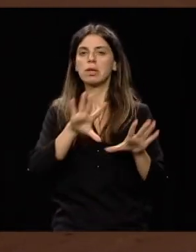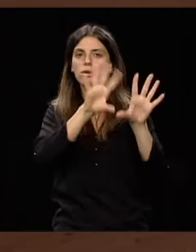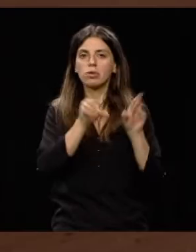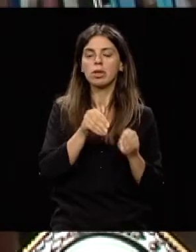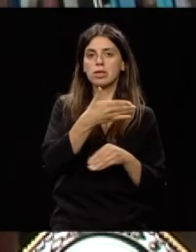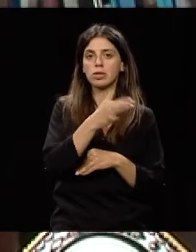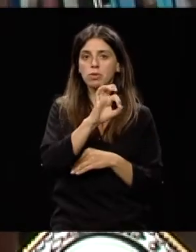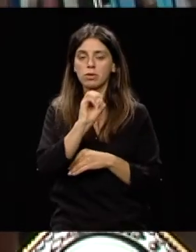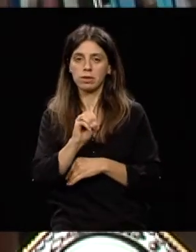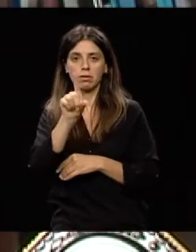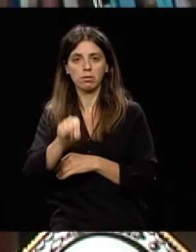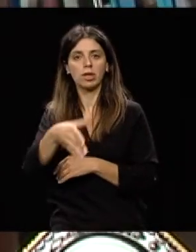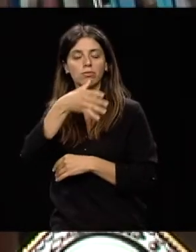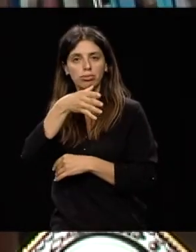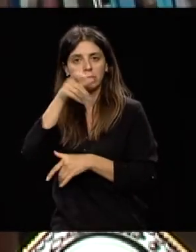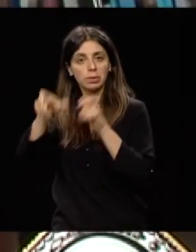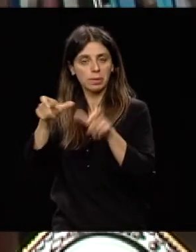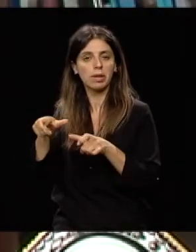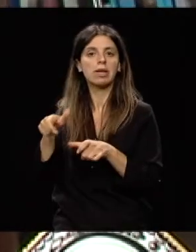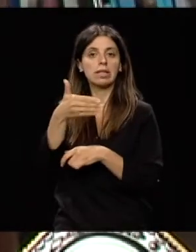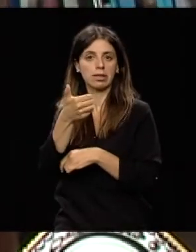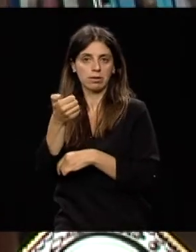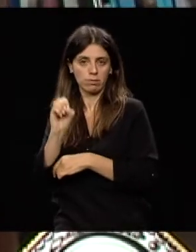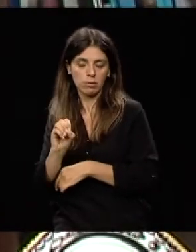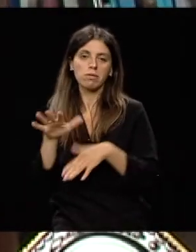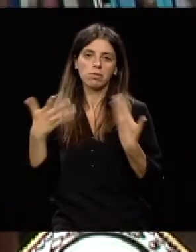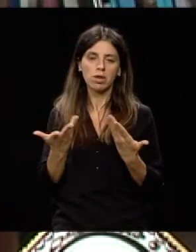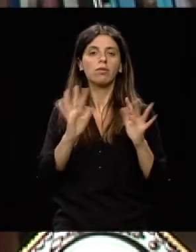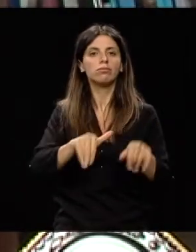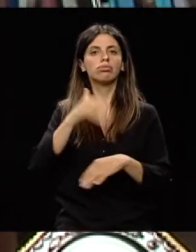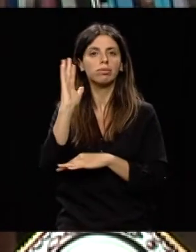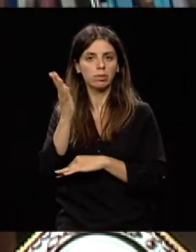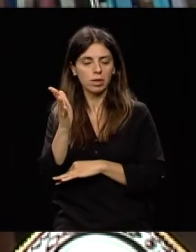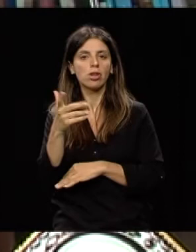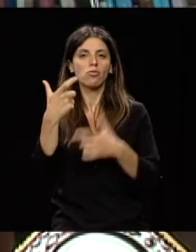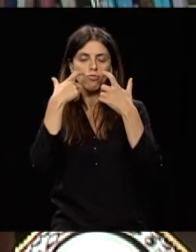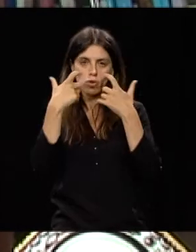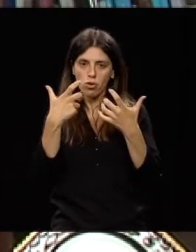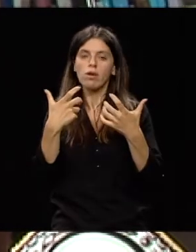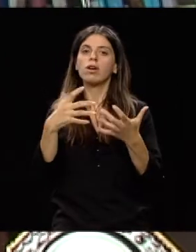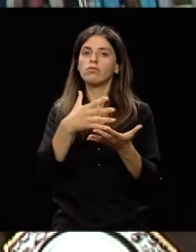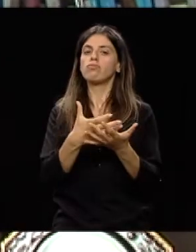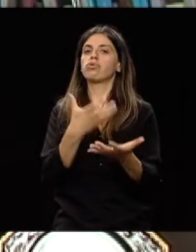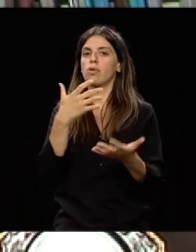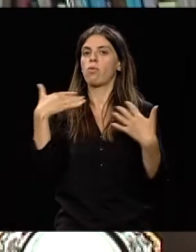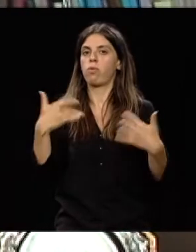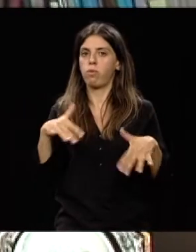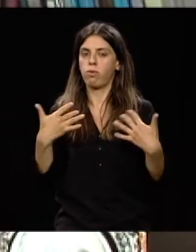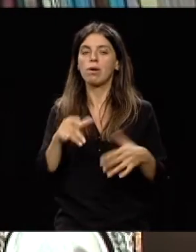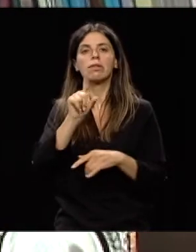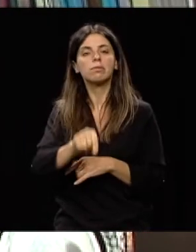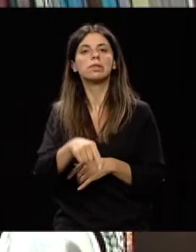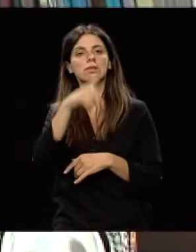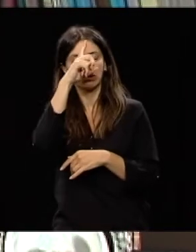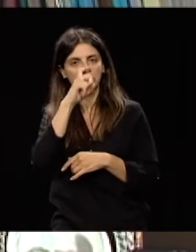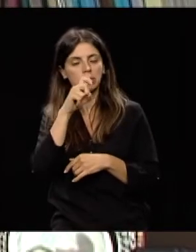E, portanto, é um evento de grande relevo e que mostra a dinâmica e a pujança. E queria deixar aqui também, neste sempre, sempre de lembrar